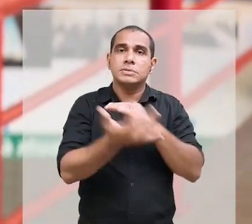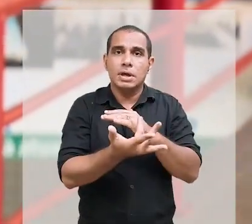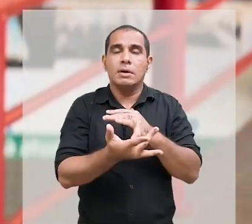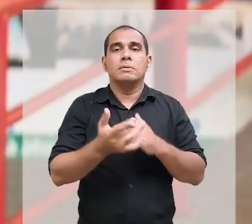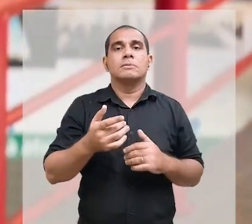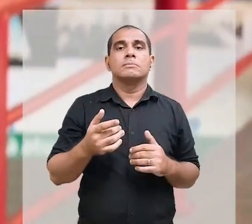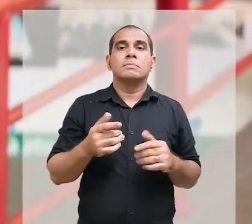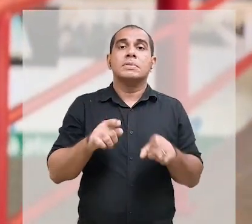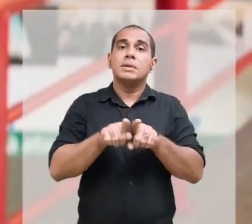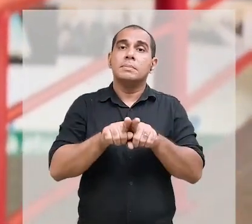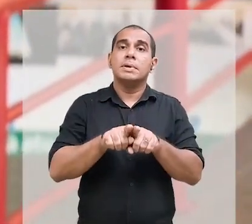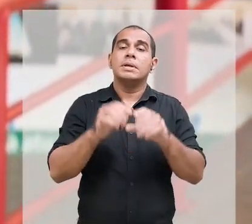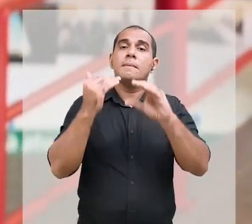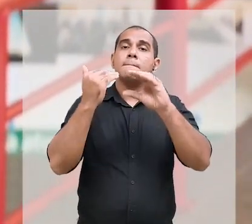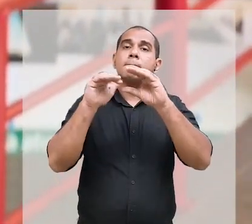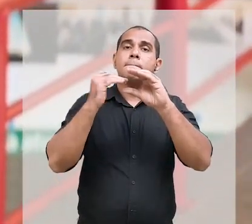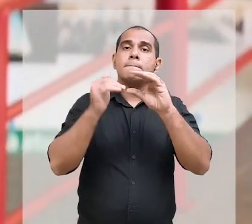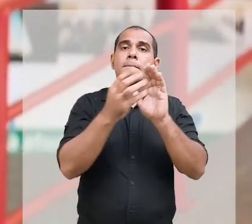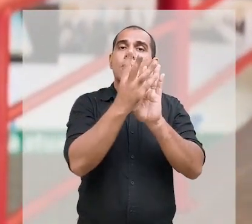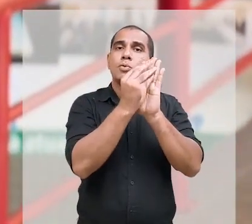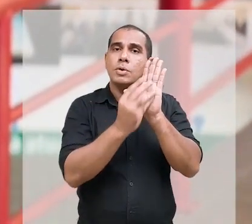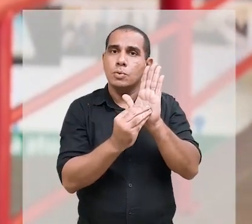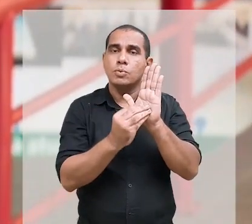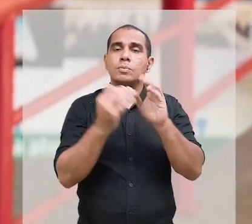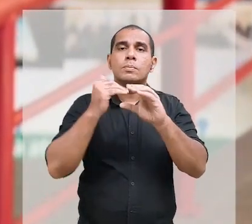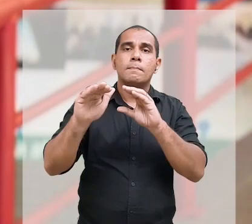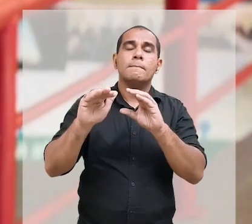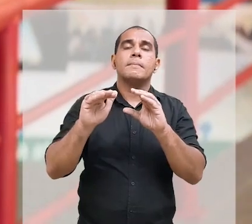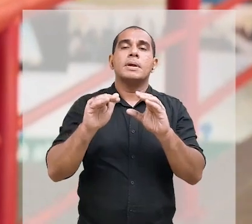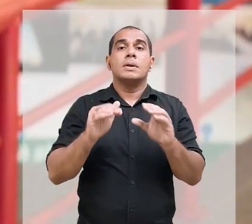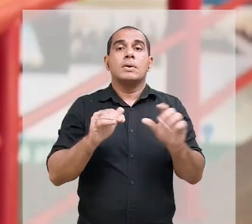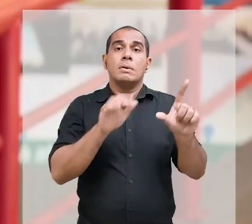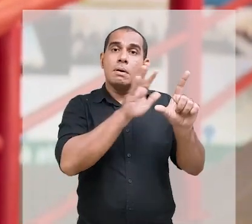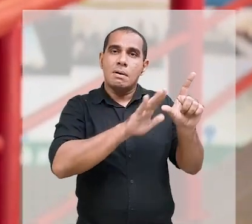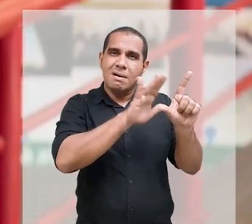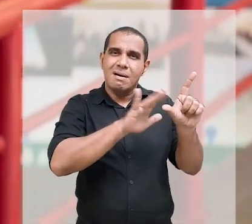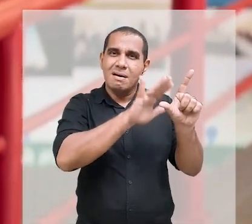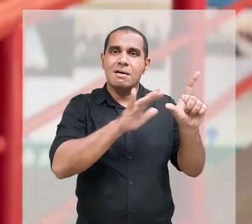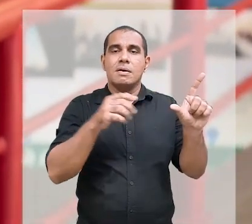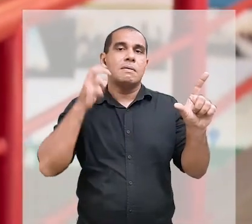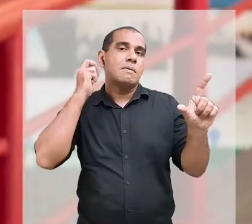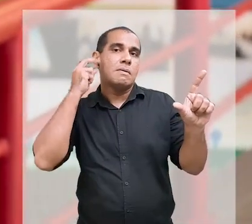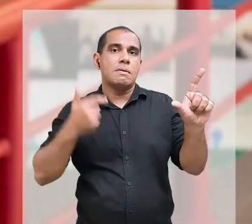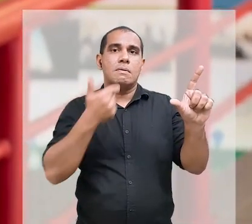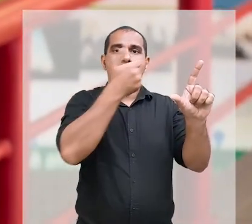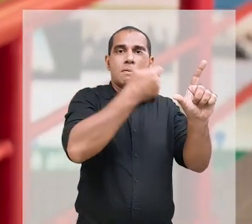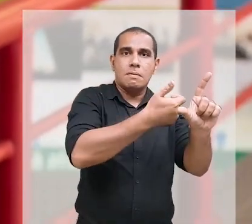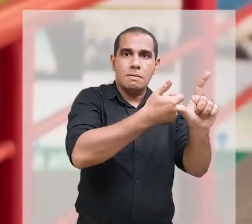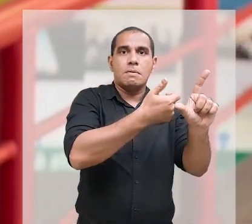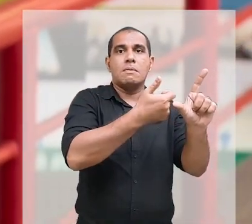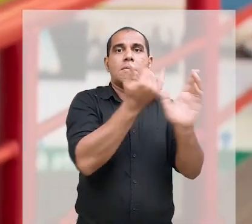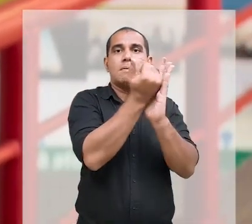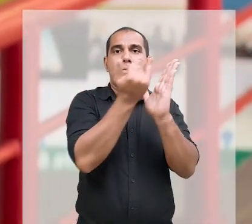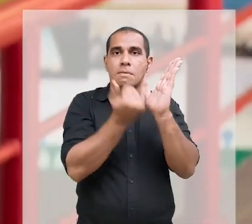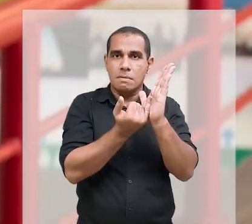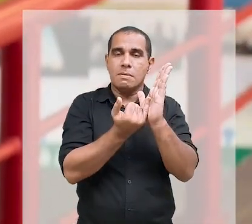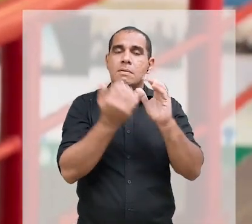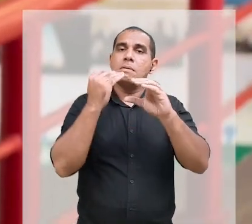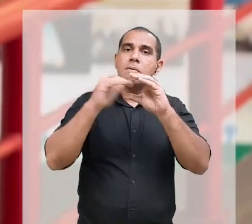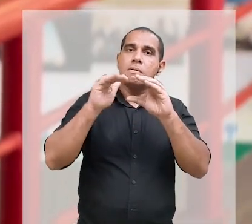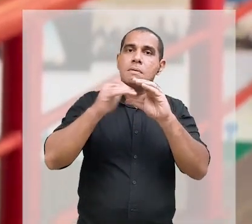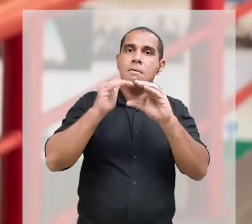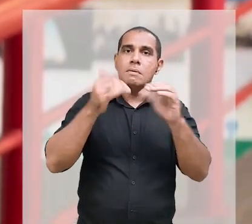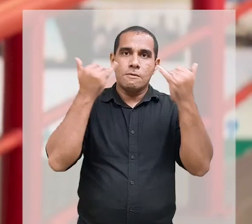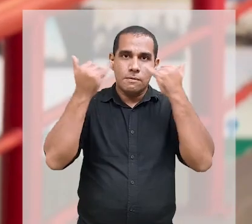redes sociais. Você também pode receber todo o nosso conteúdo via e-mail. Basta apontar a câmera do seu celular para o QR Code que aparece aqui no canto da